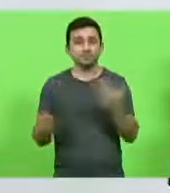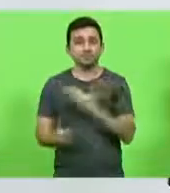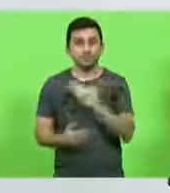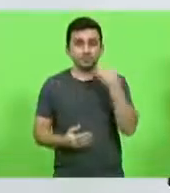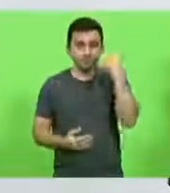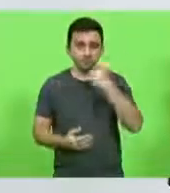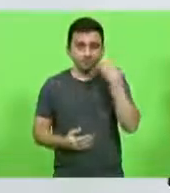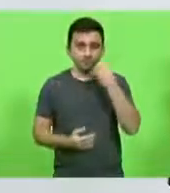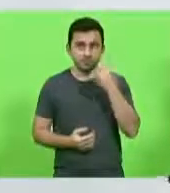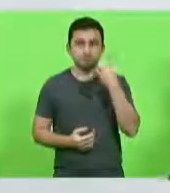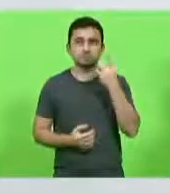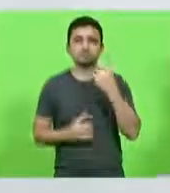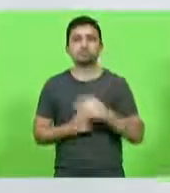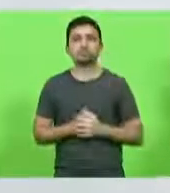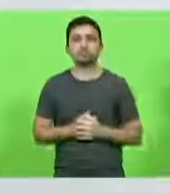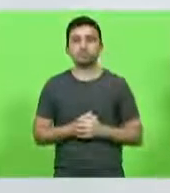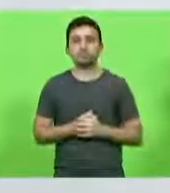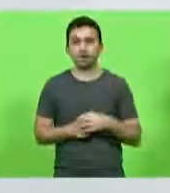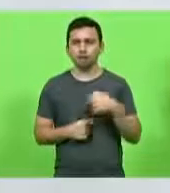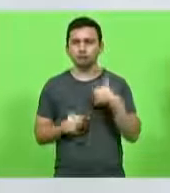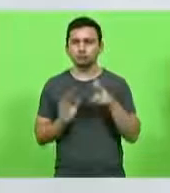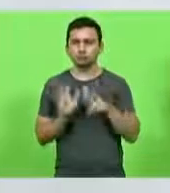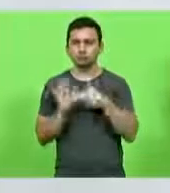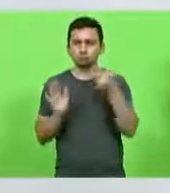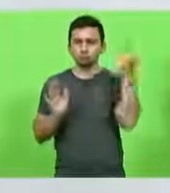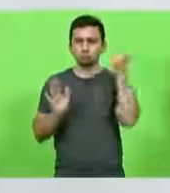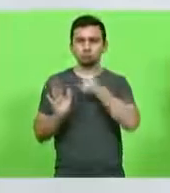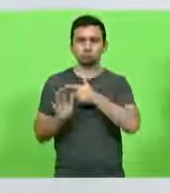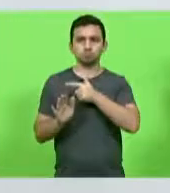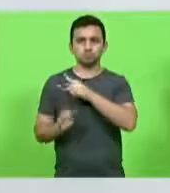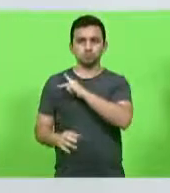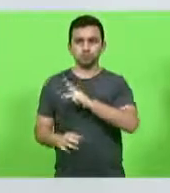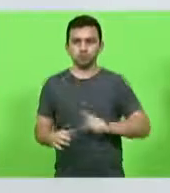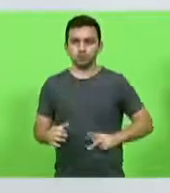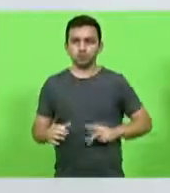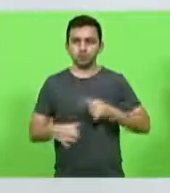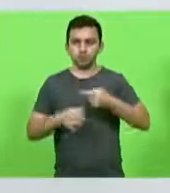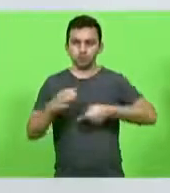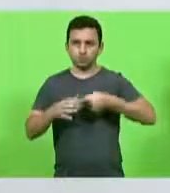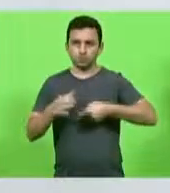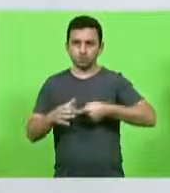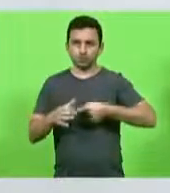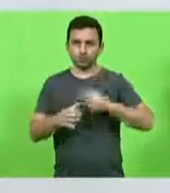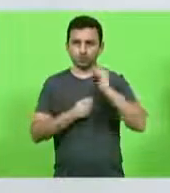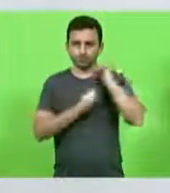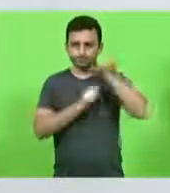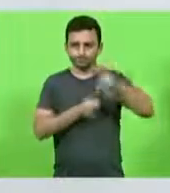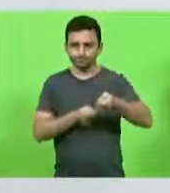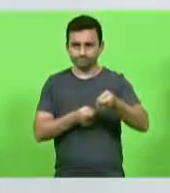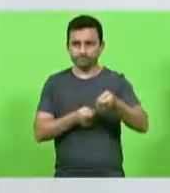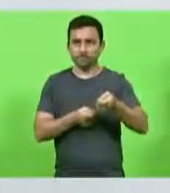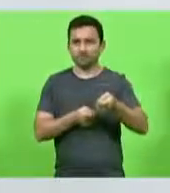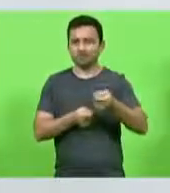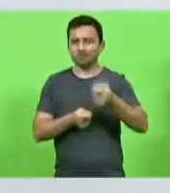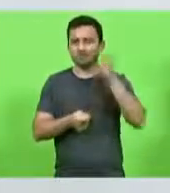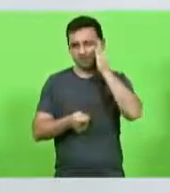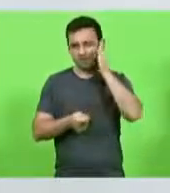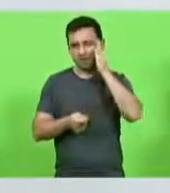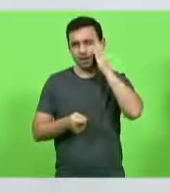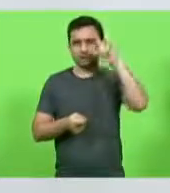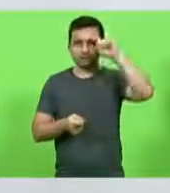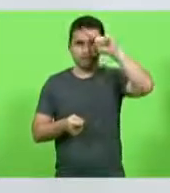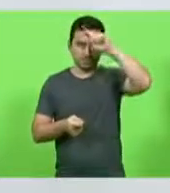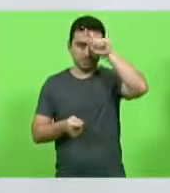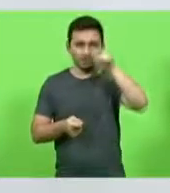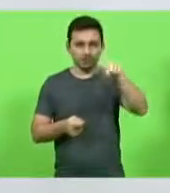parlamentares. Quando assumi a presidência, o desafio da presidência da Comissão da Pesca, a gente sabia que enfrentaria adversidades,